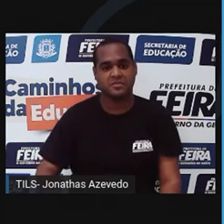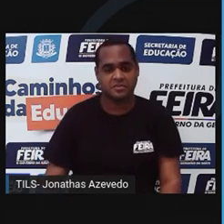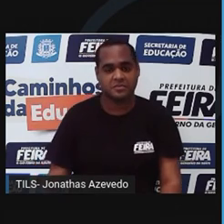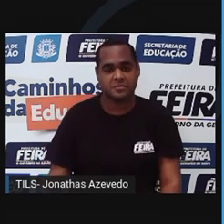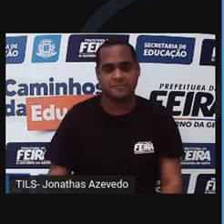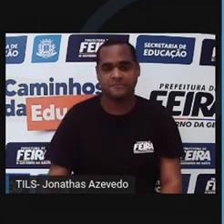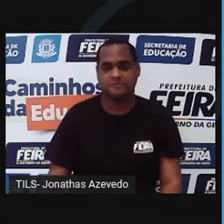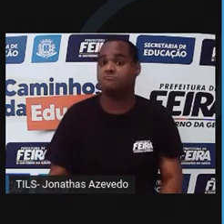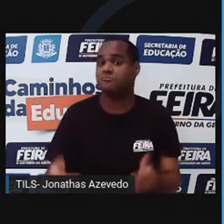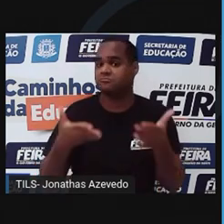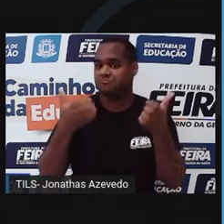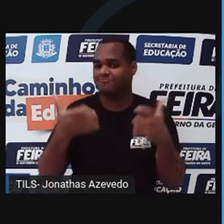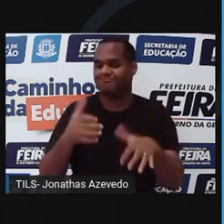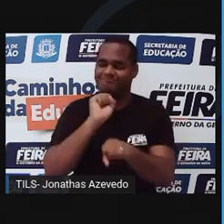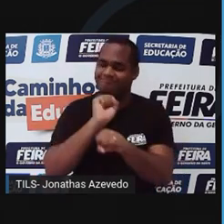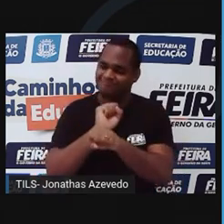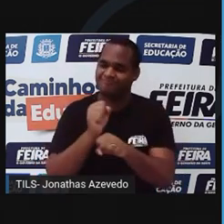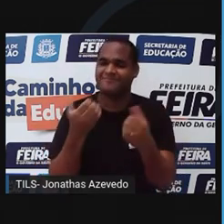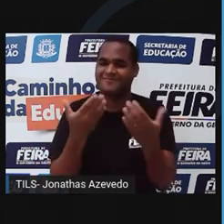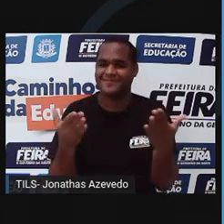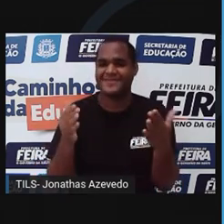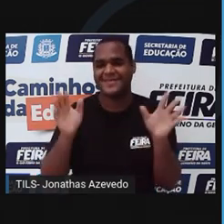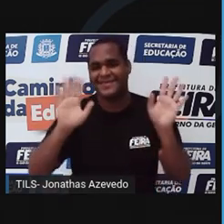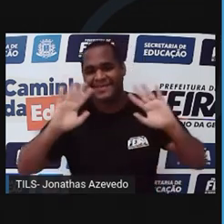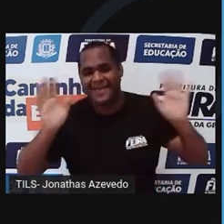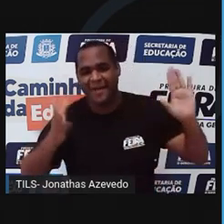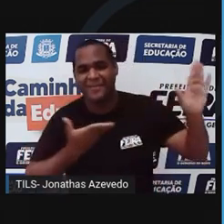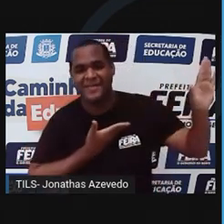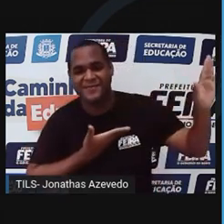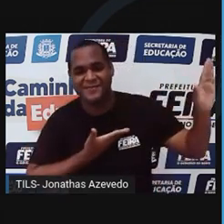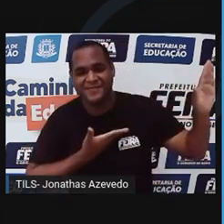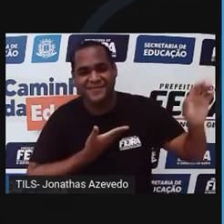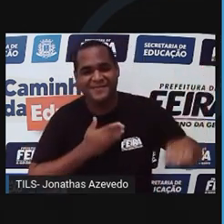Por hoje, ficamos por aqui. Até mais, amigos!